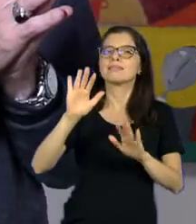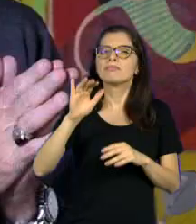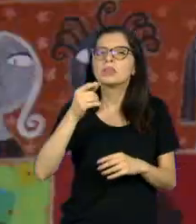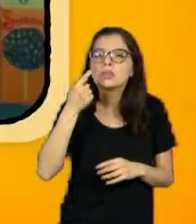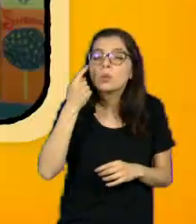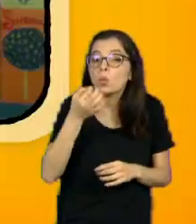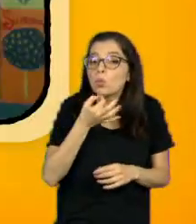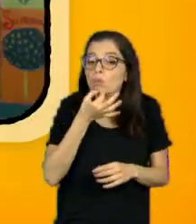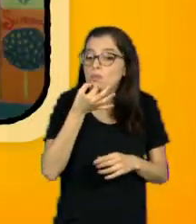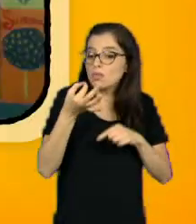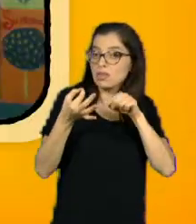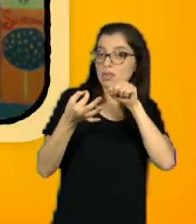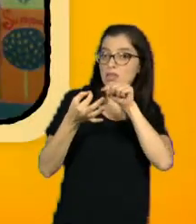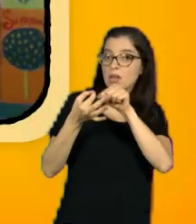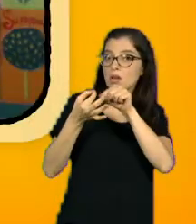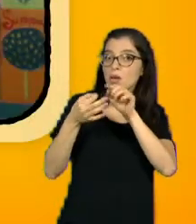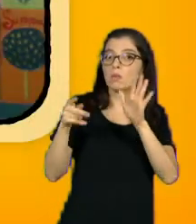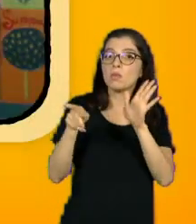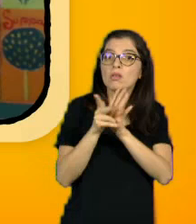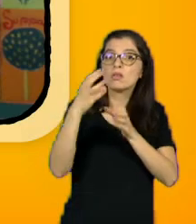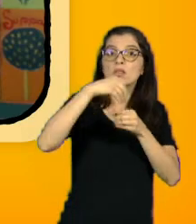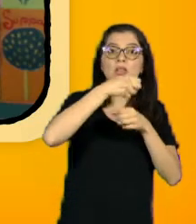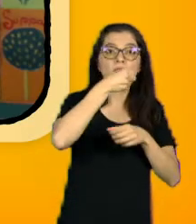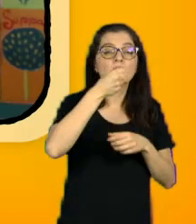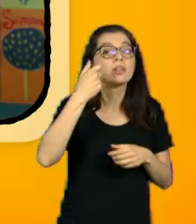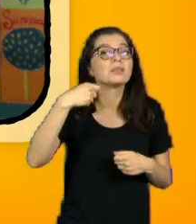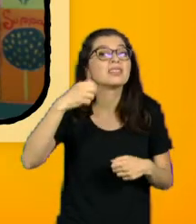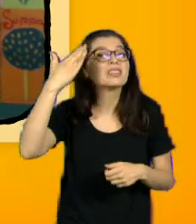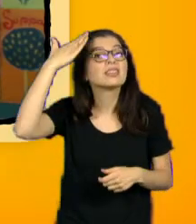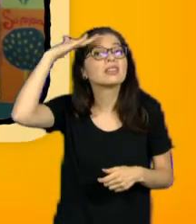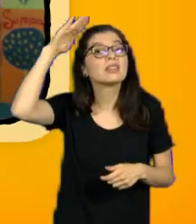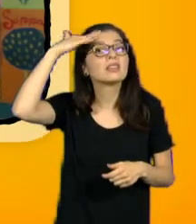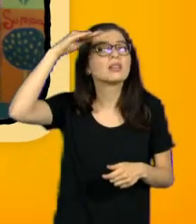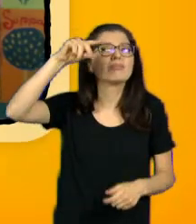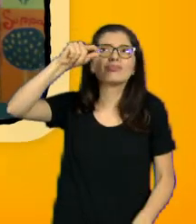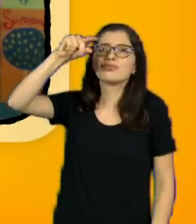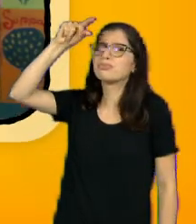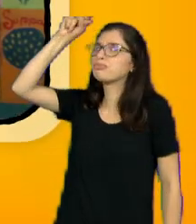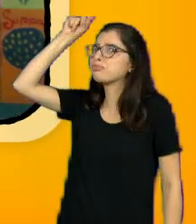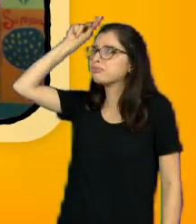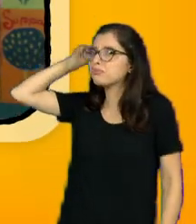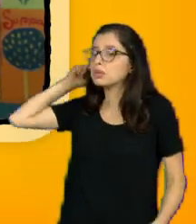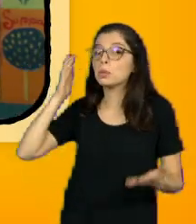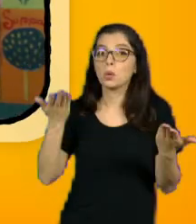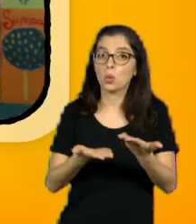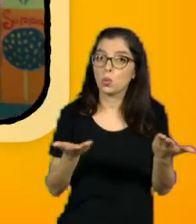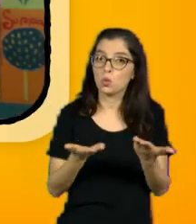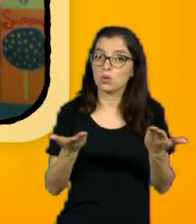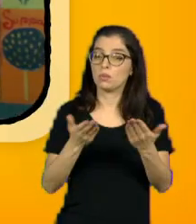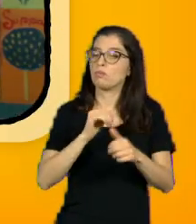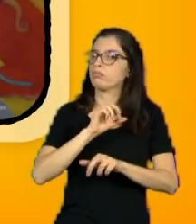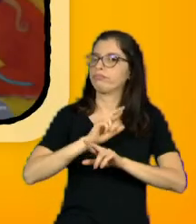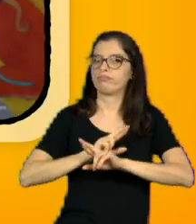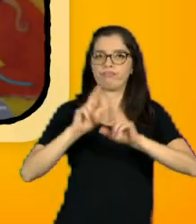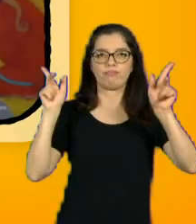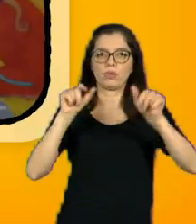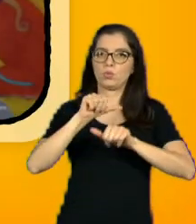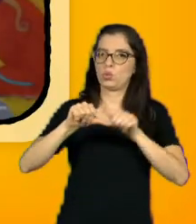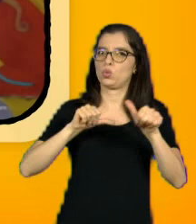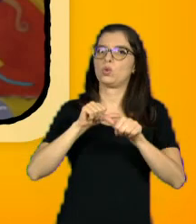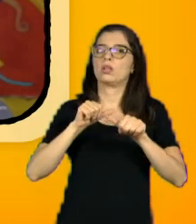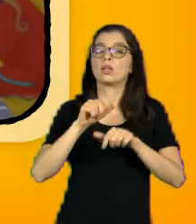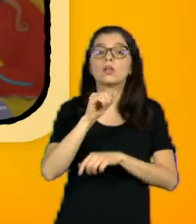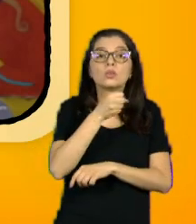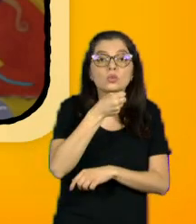a notícia. As opiniões e as interpretações são e sempre foram o fundamental no jornalismo. A